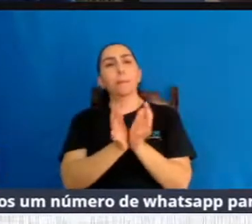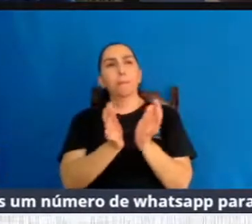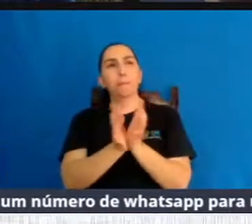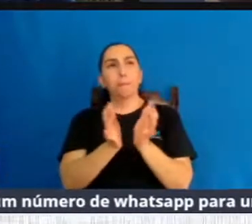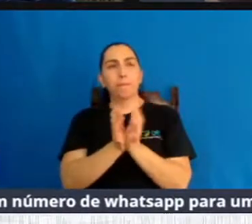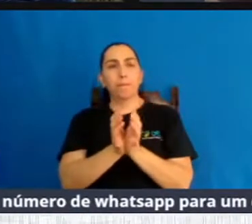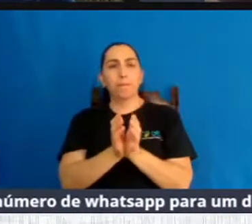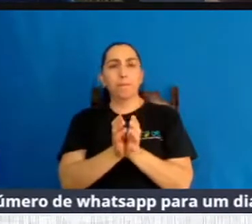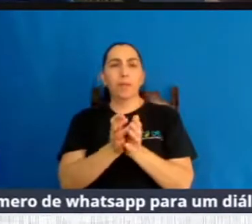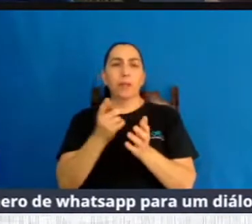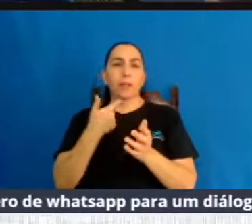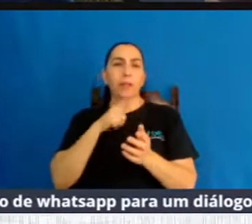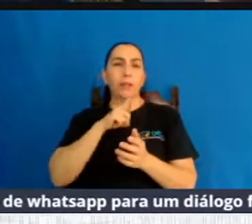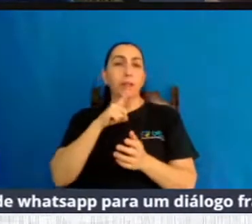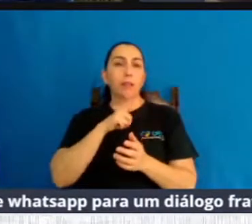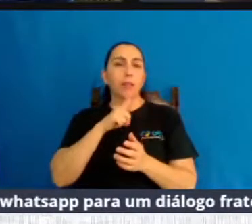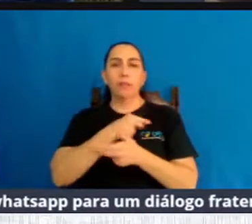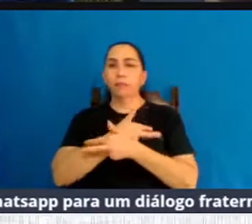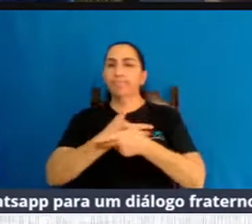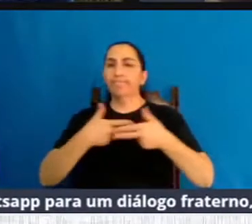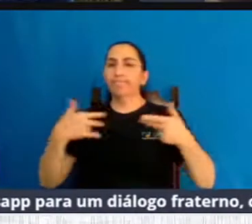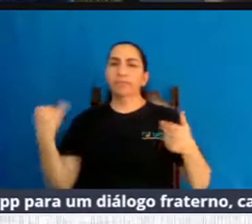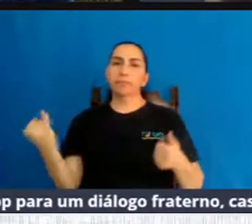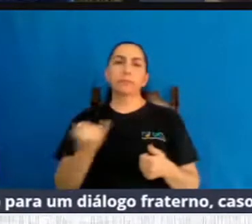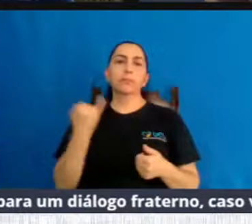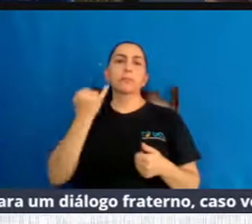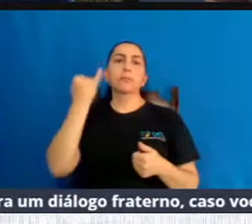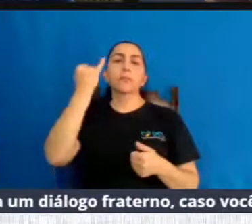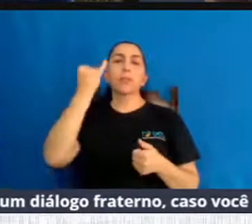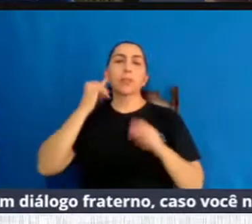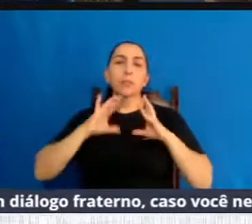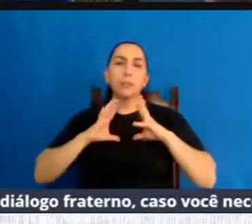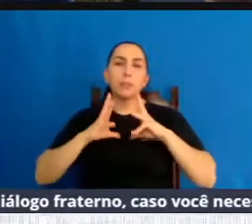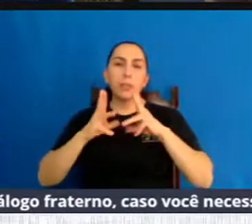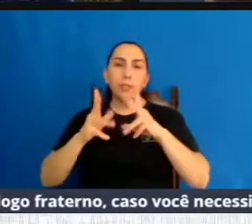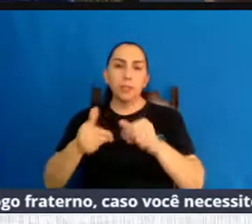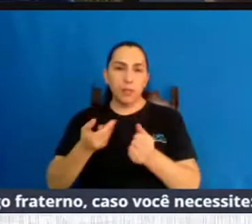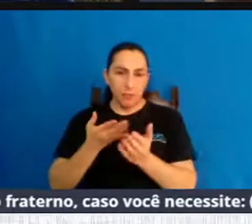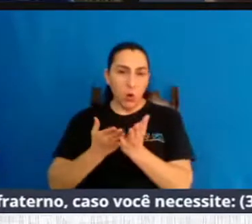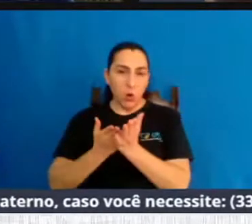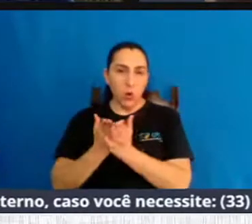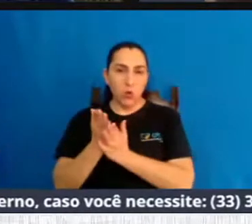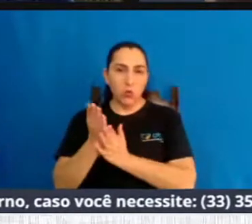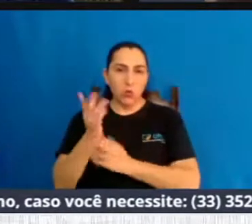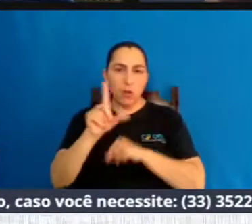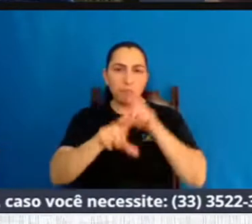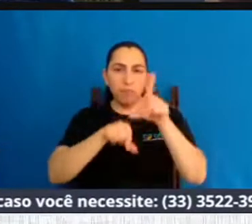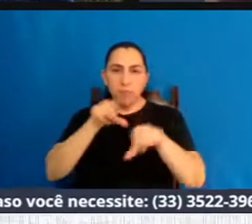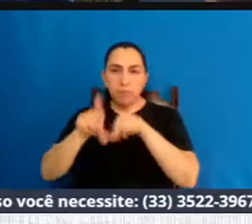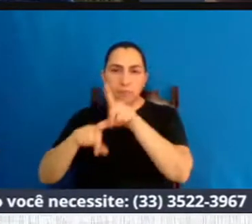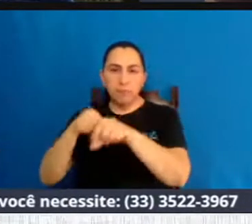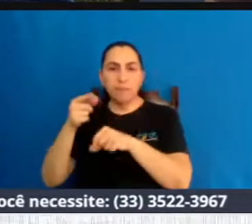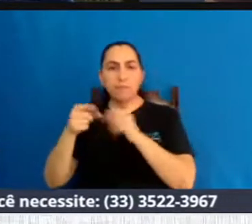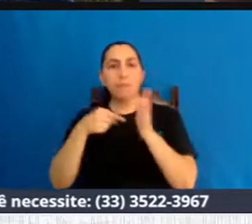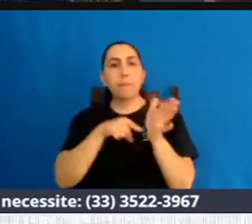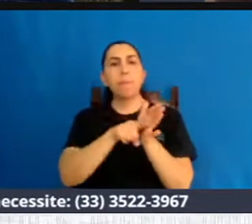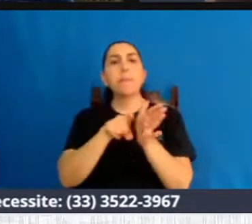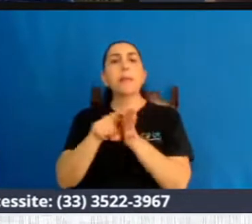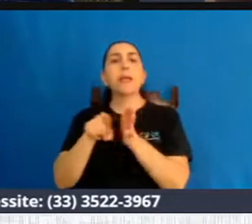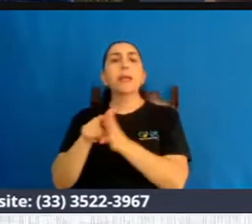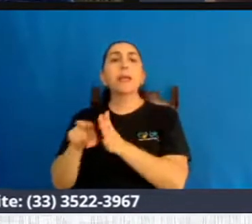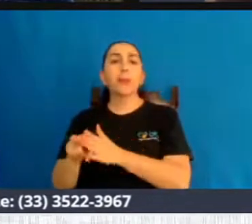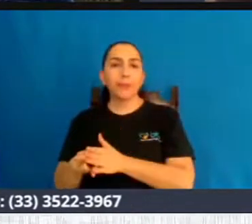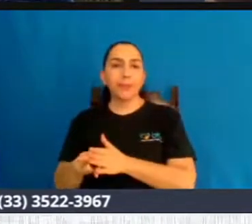parcela de responsabilidade no coletivo, né? E você trouxe aspectos muito importantes para nós. Dando andamento aqui,